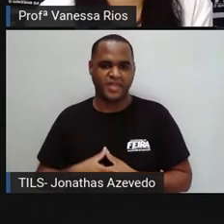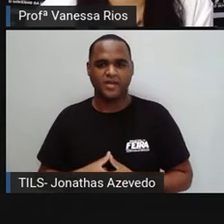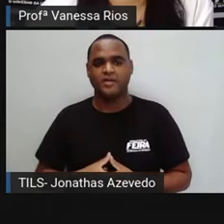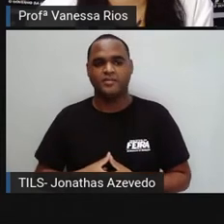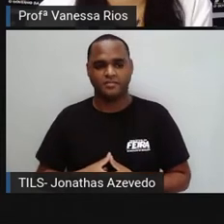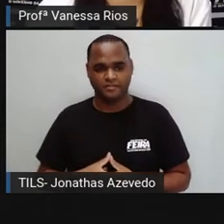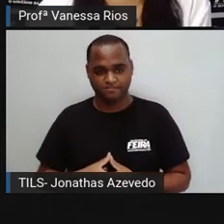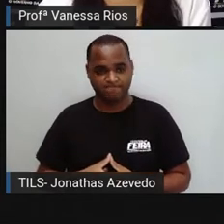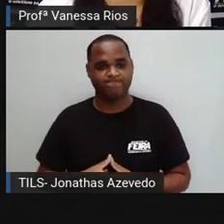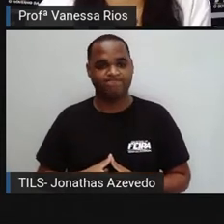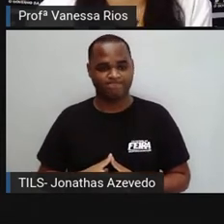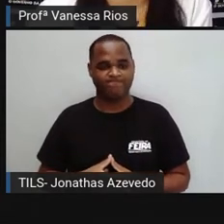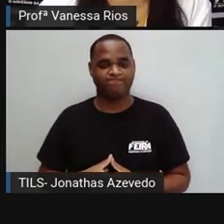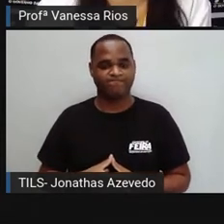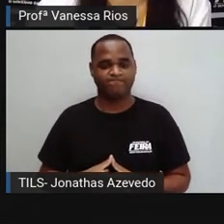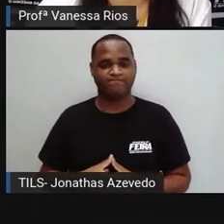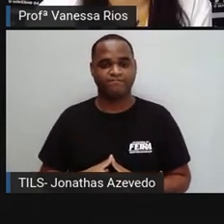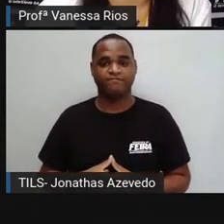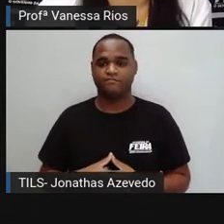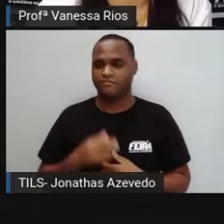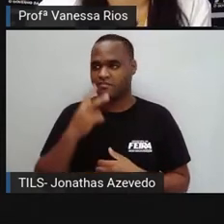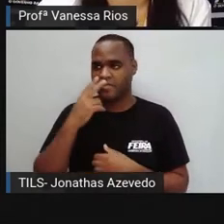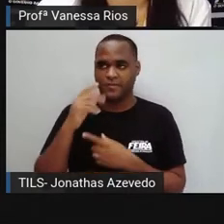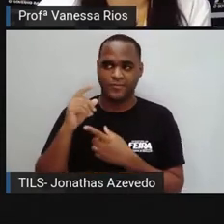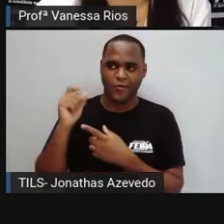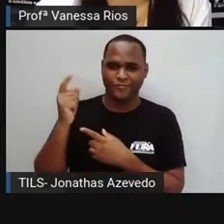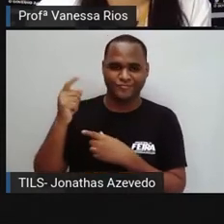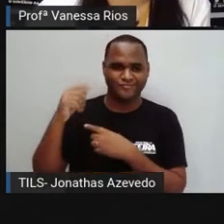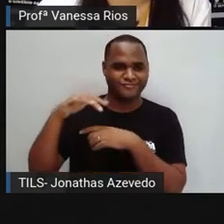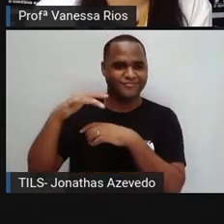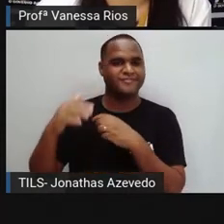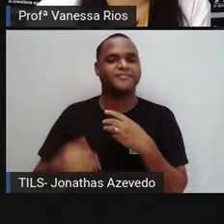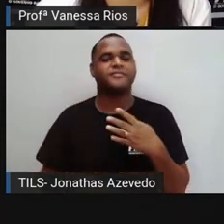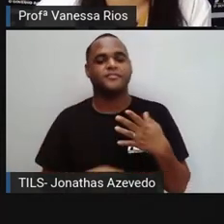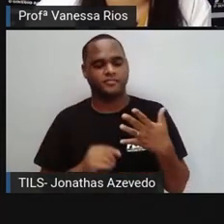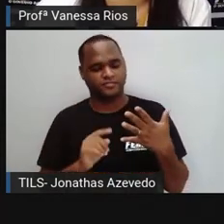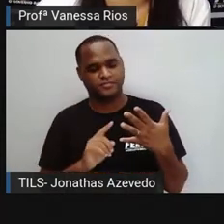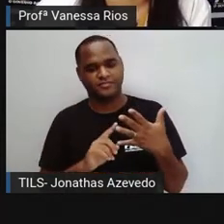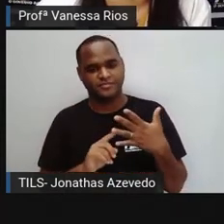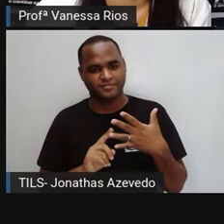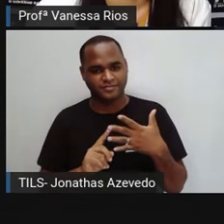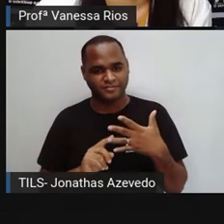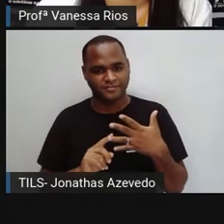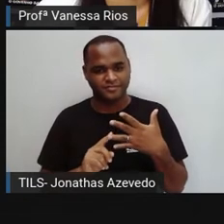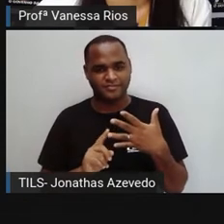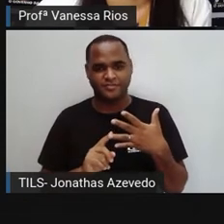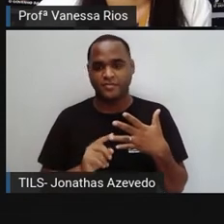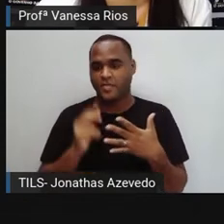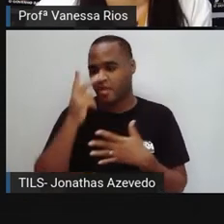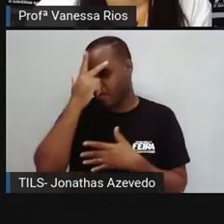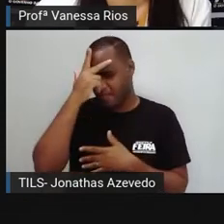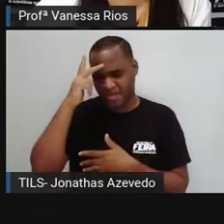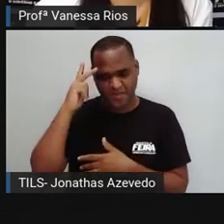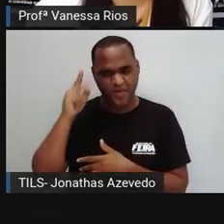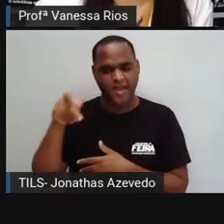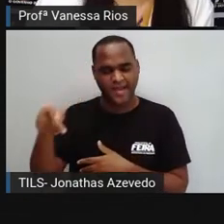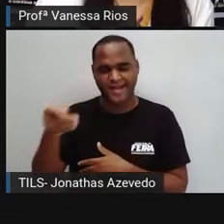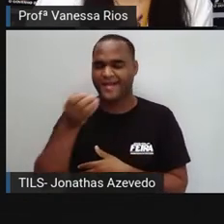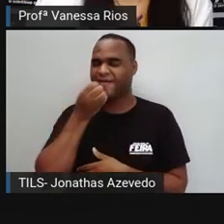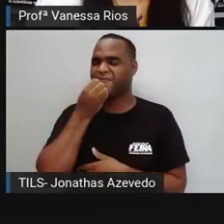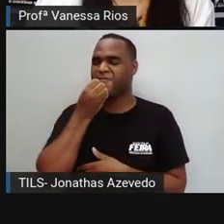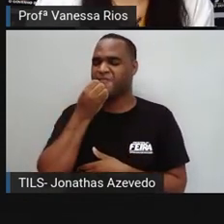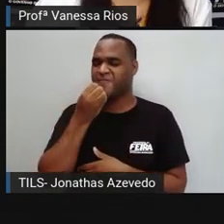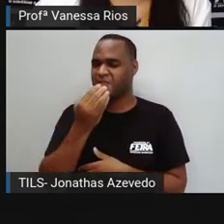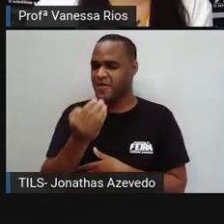ineficiência e negligência. Então, tapar o sol com a peneira. E gente fina. Gente, ah! fulano é gente